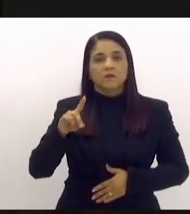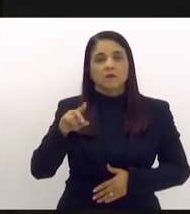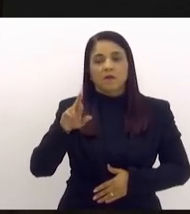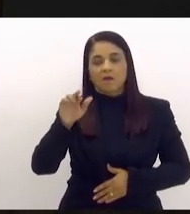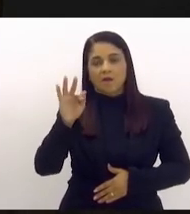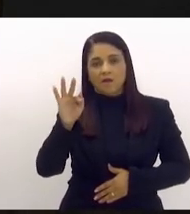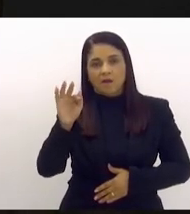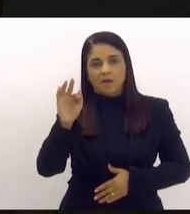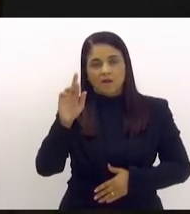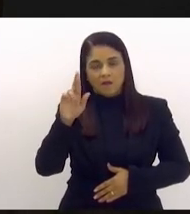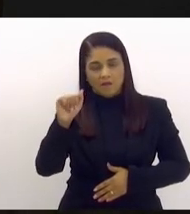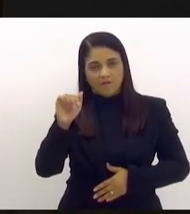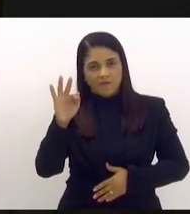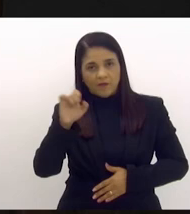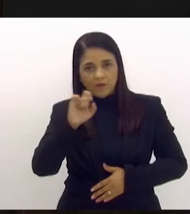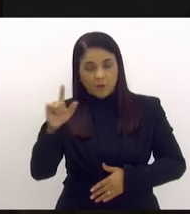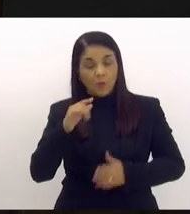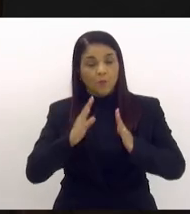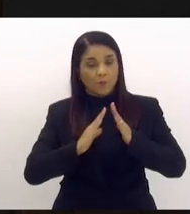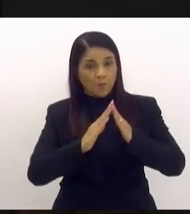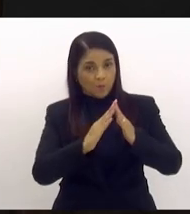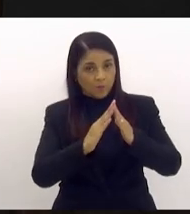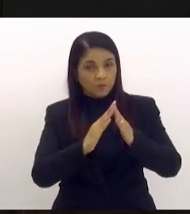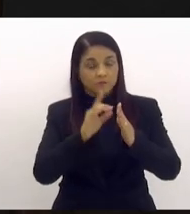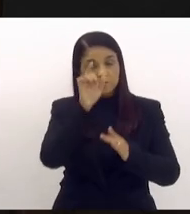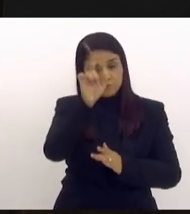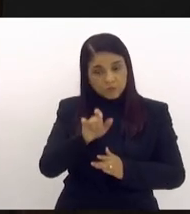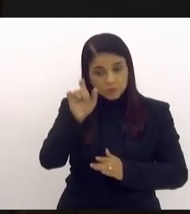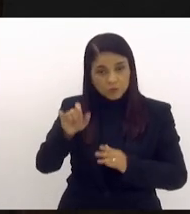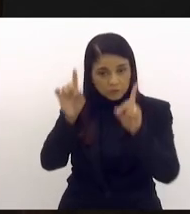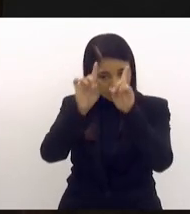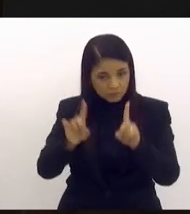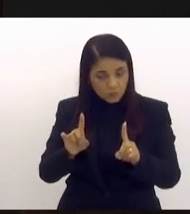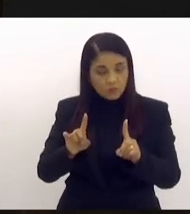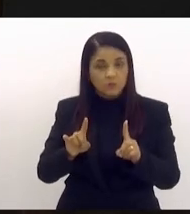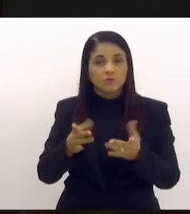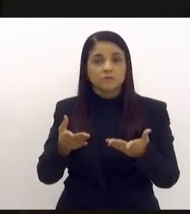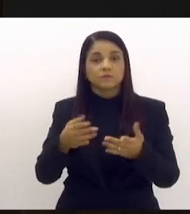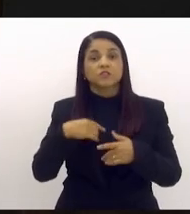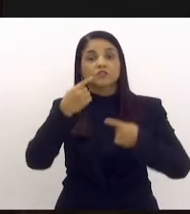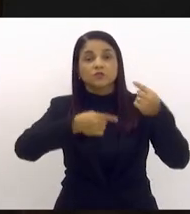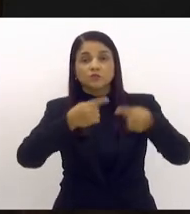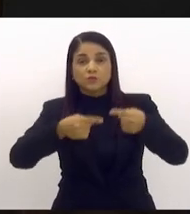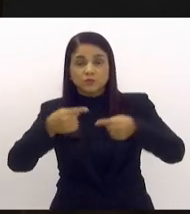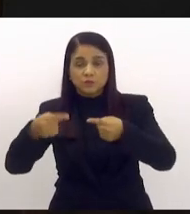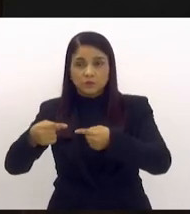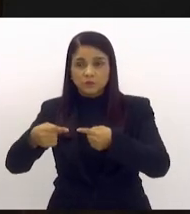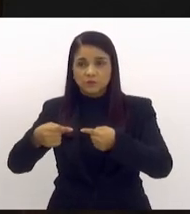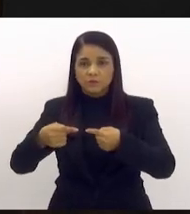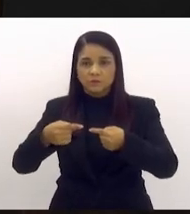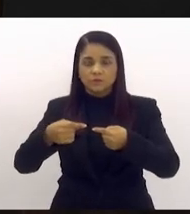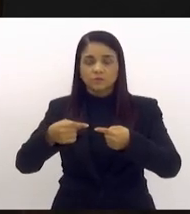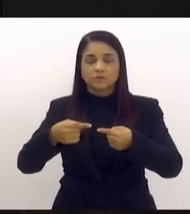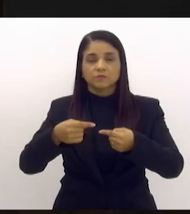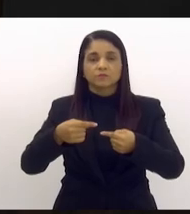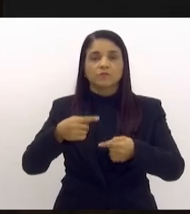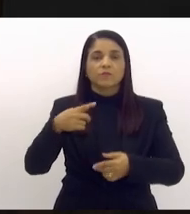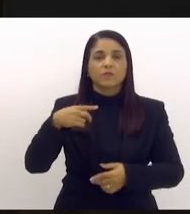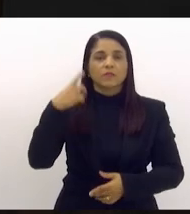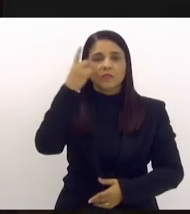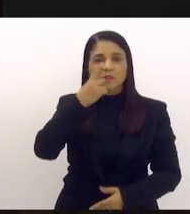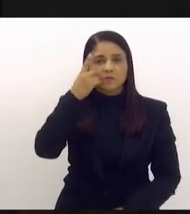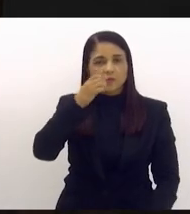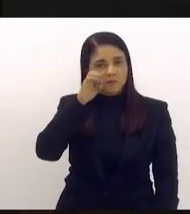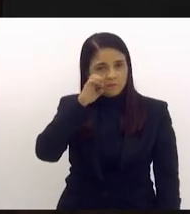adaptação de moradia para pessoas com deficiência ou mobilidade reduzida. Em discussão. Já discutiu, presidente. Para discutir, deputada